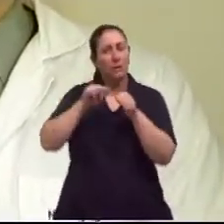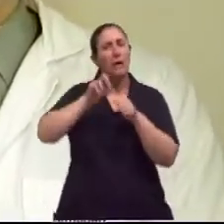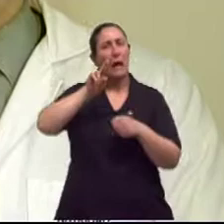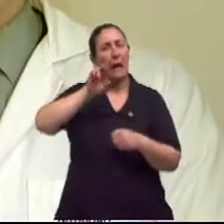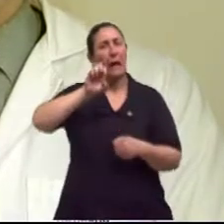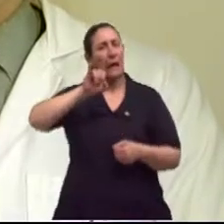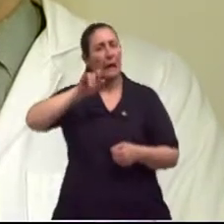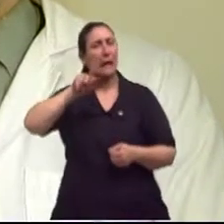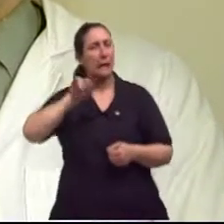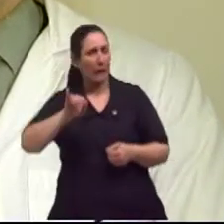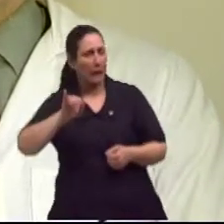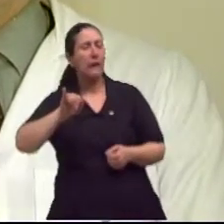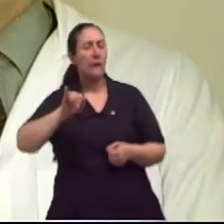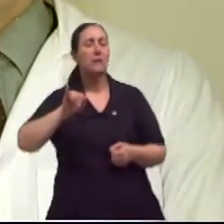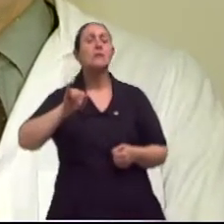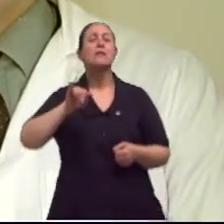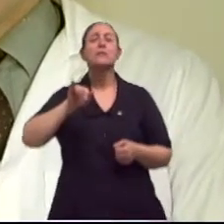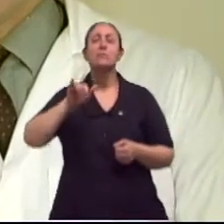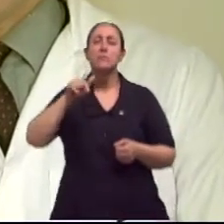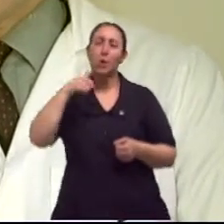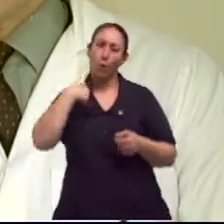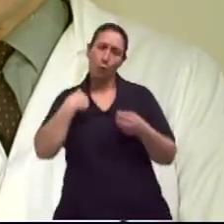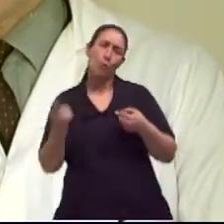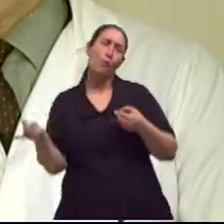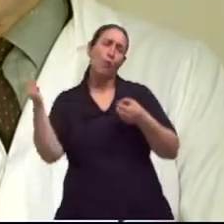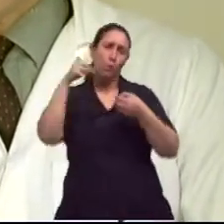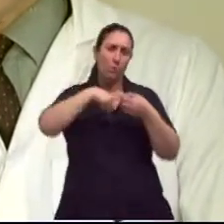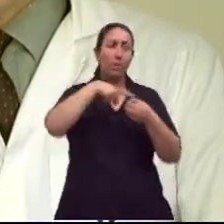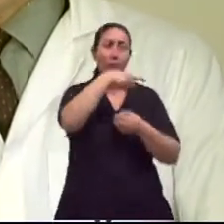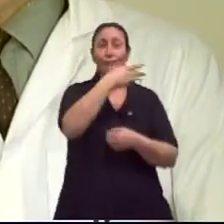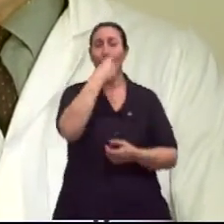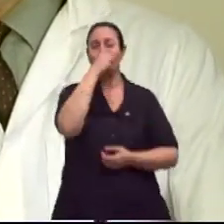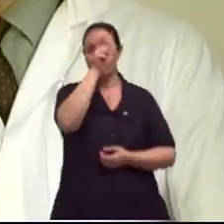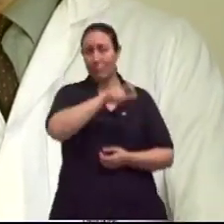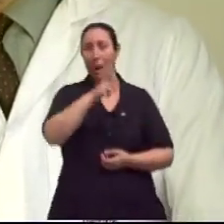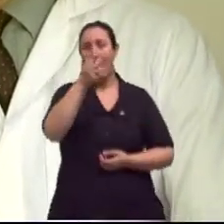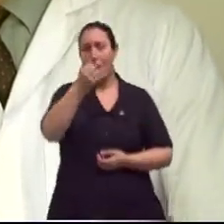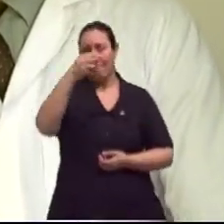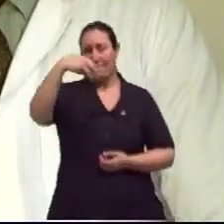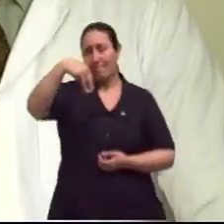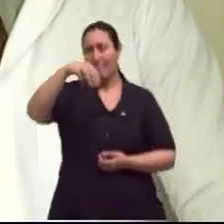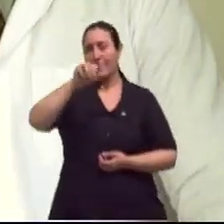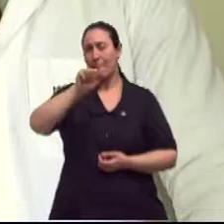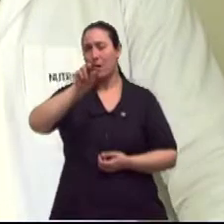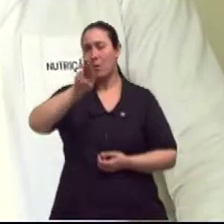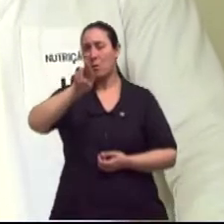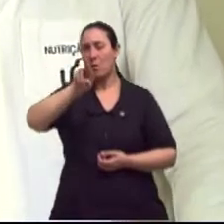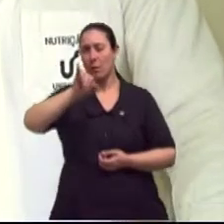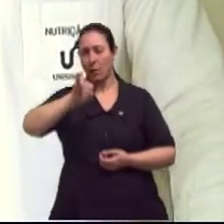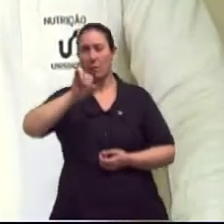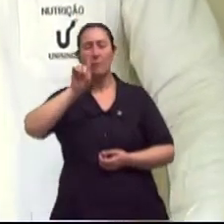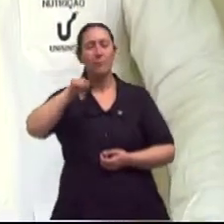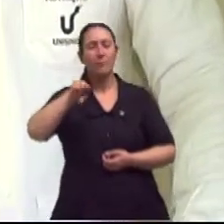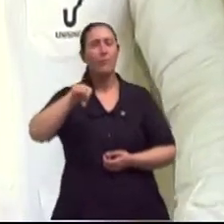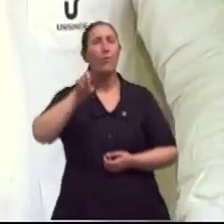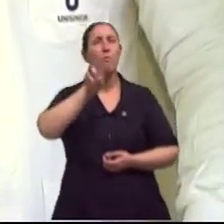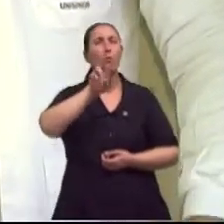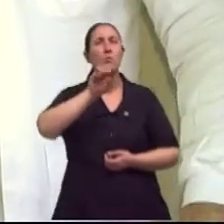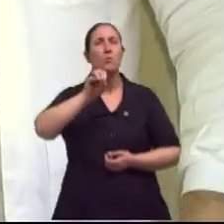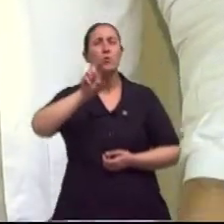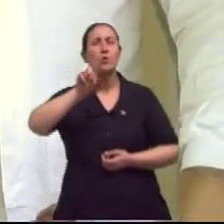aí eu retomei novamente, né, com a Mauri, e isso foi em 2012,